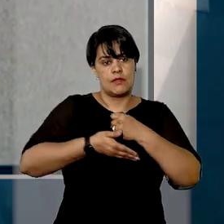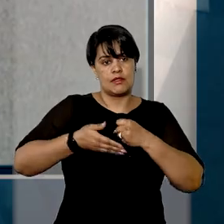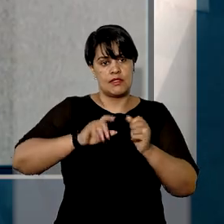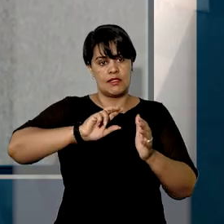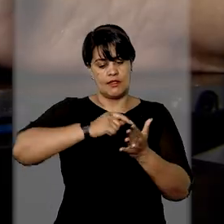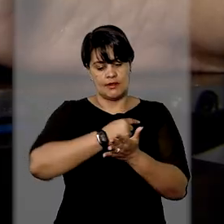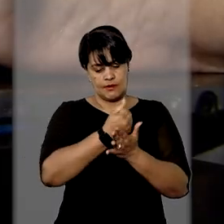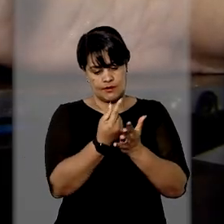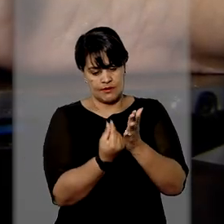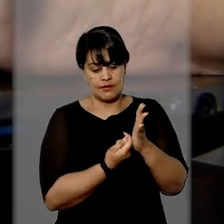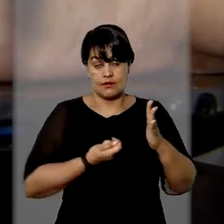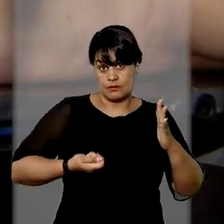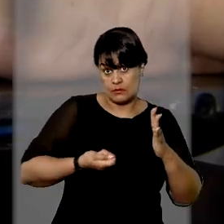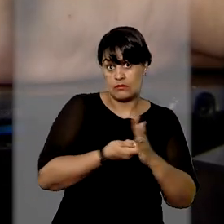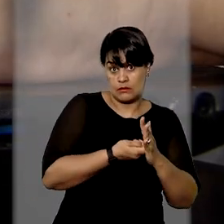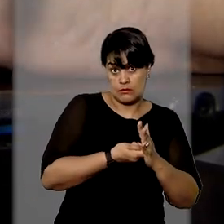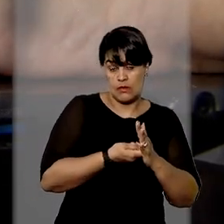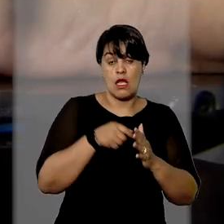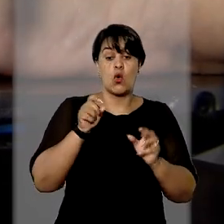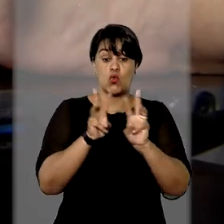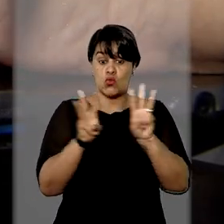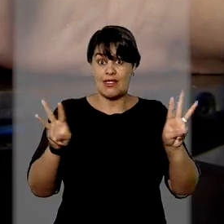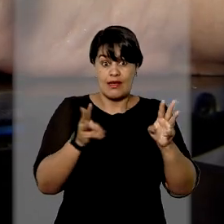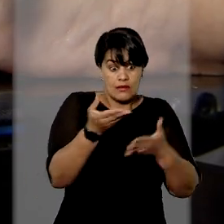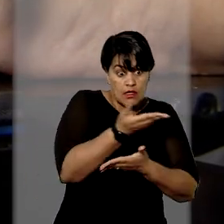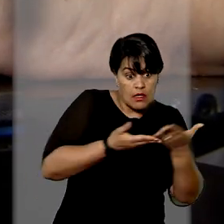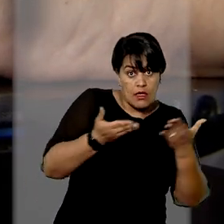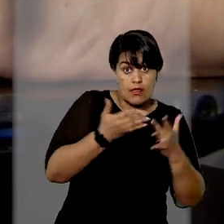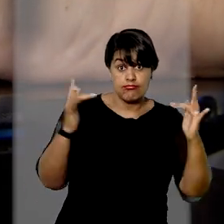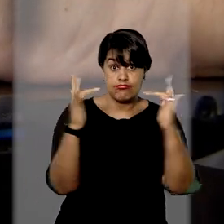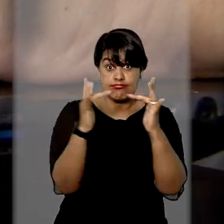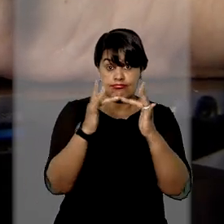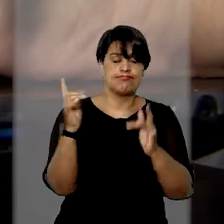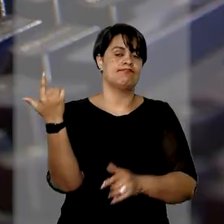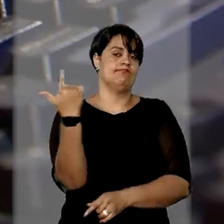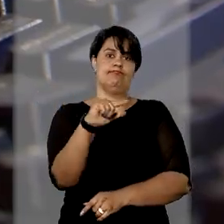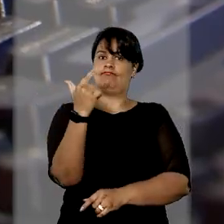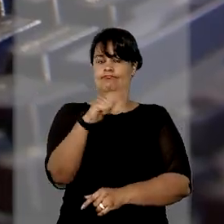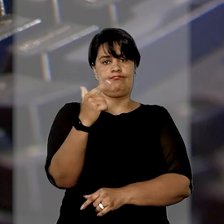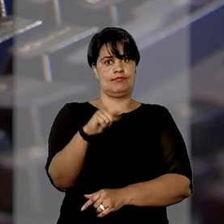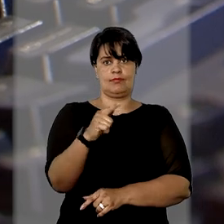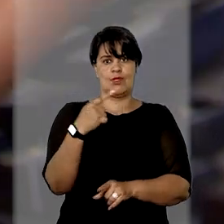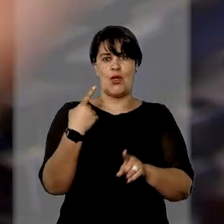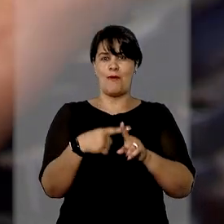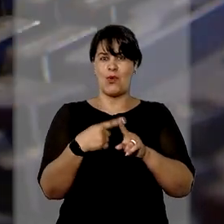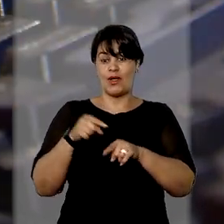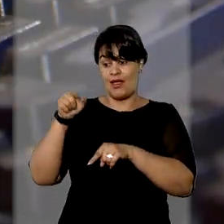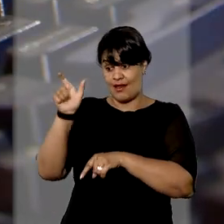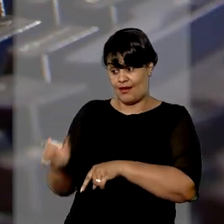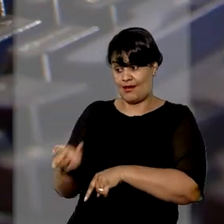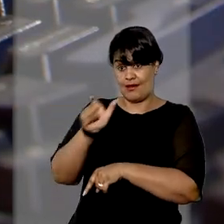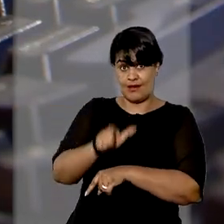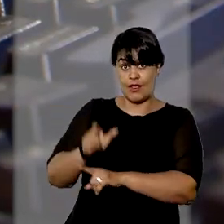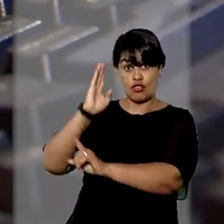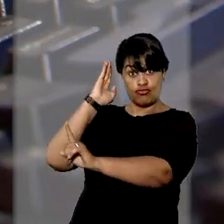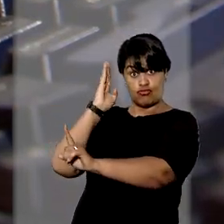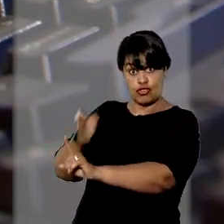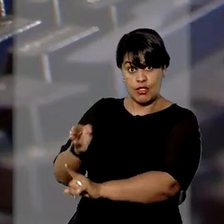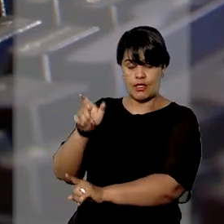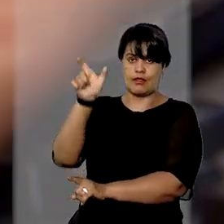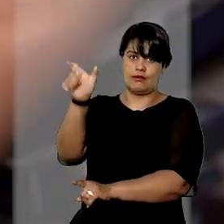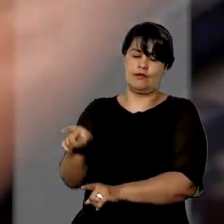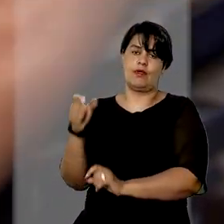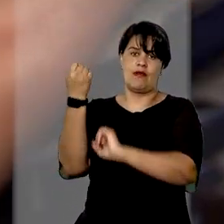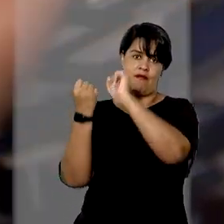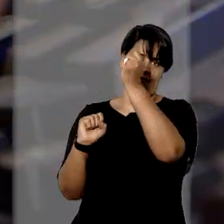Consumidor, o site não fez nenhuma intermediação do negócio, porque a contratação do produto ocorreu diretamente